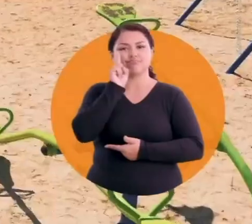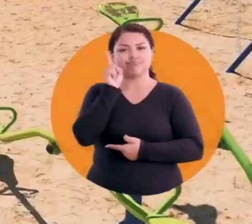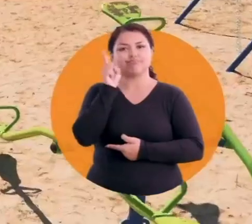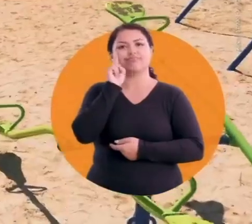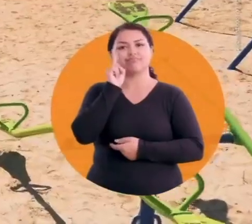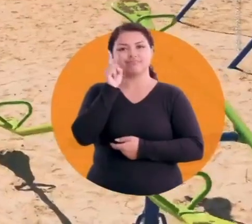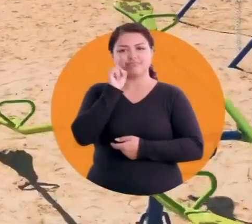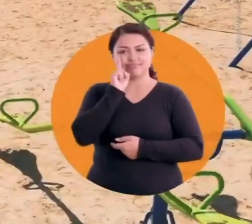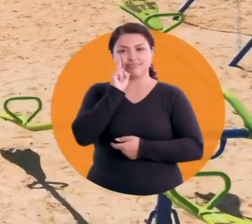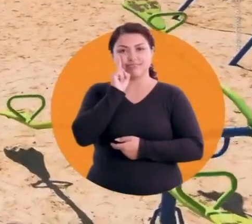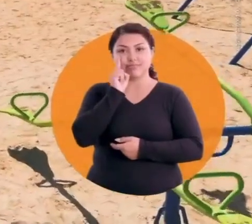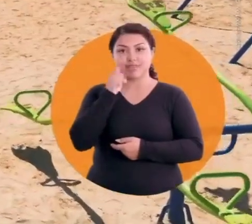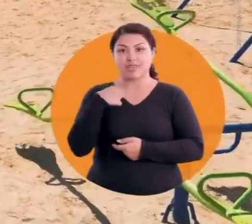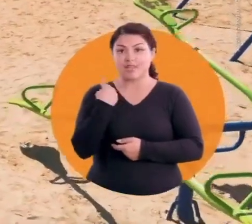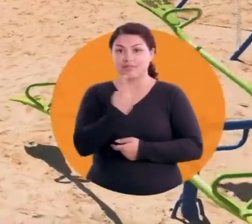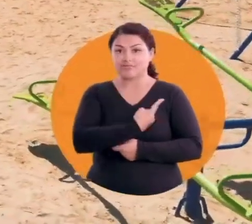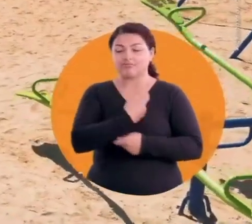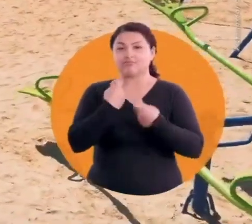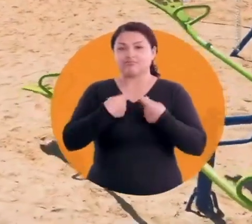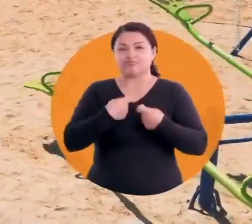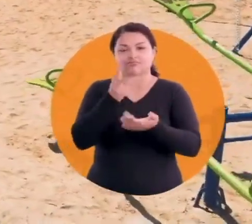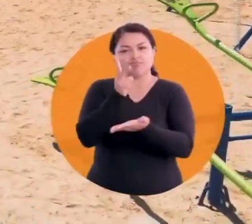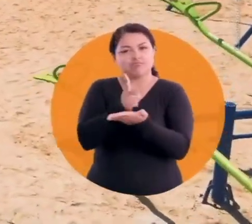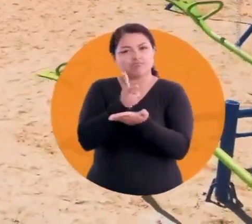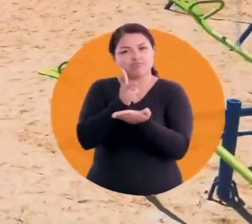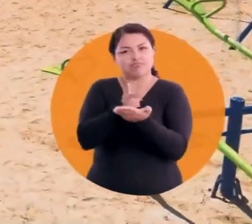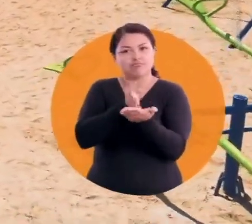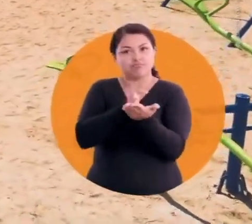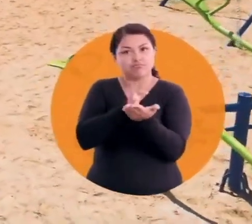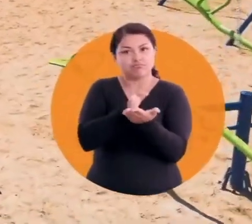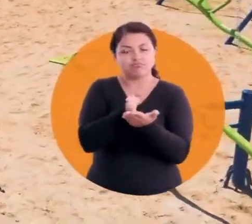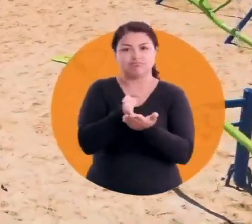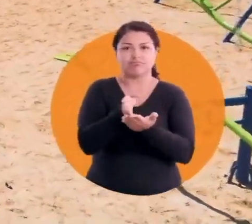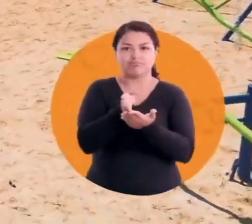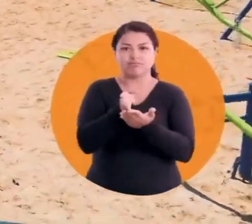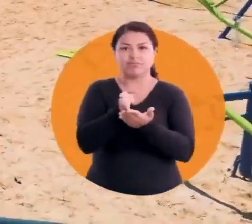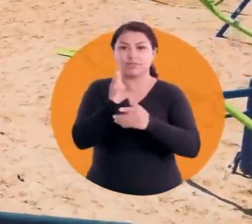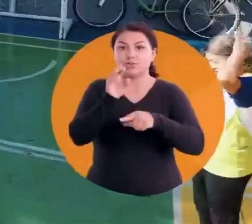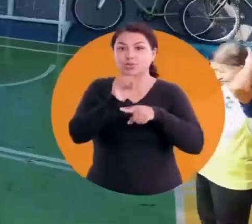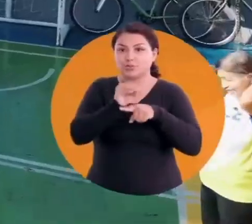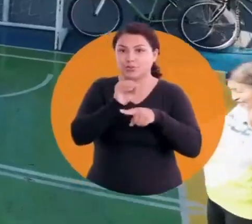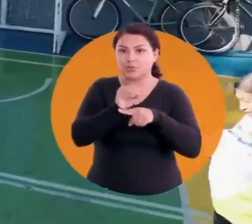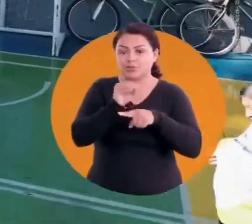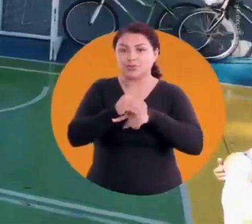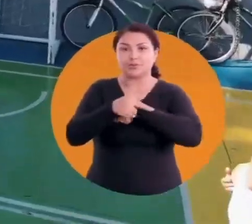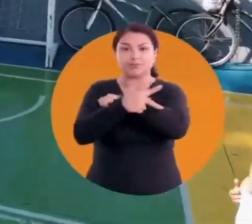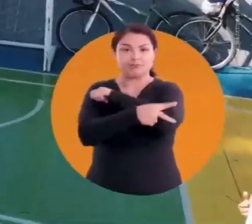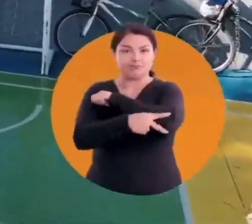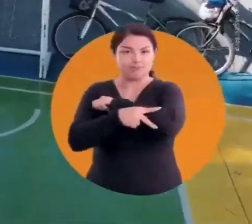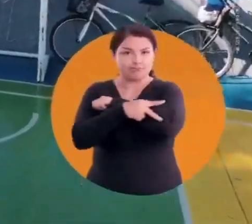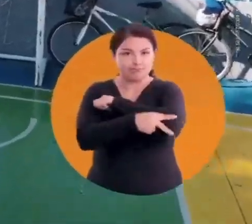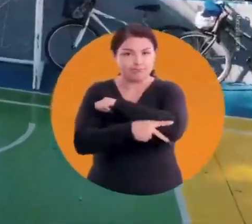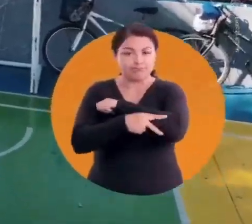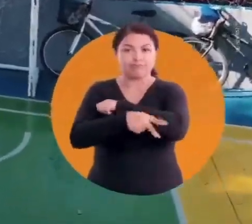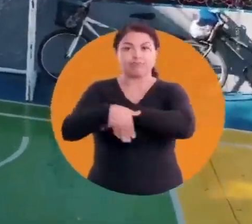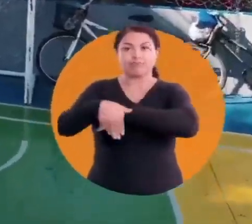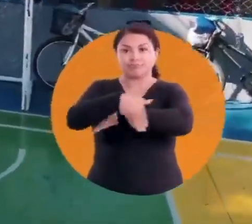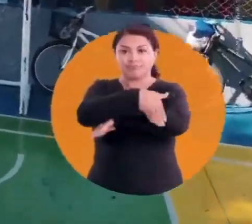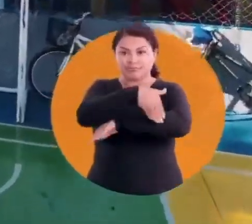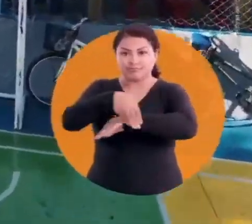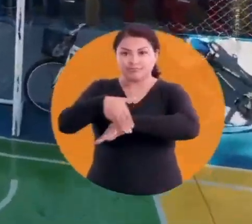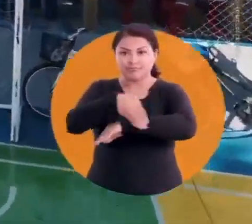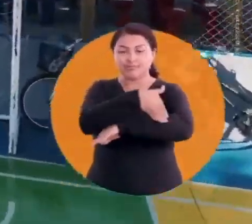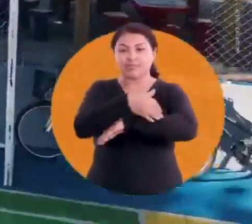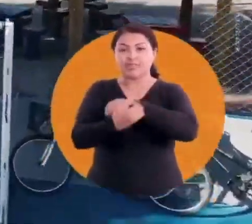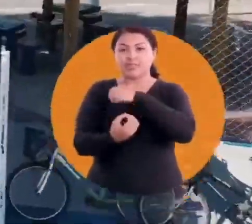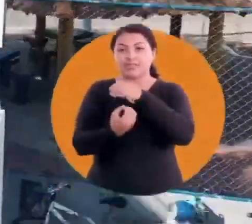diário A gente precisa manter aquilo que a gente já tem Cuidar das nossas praças, nossas